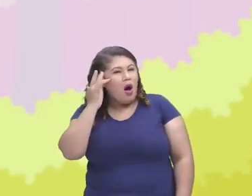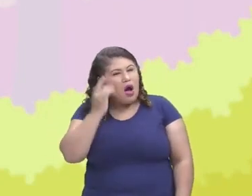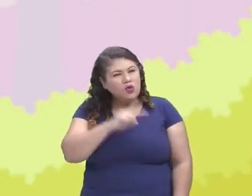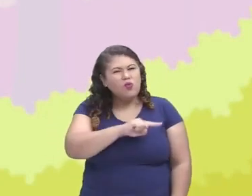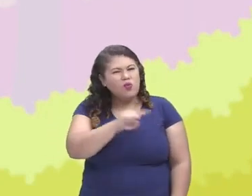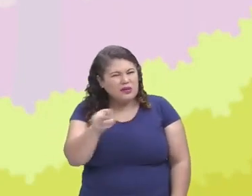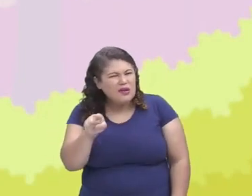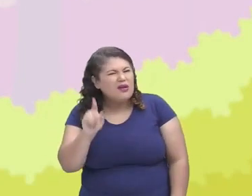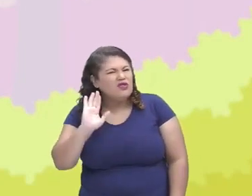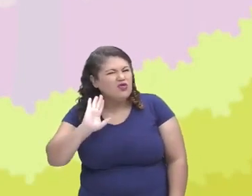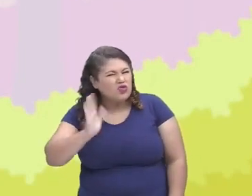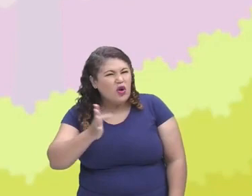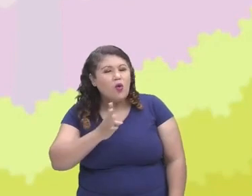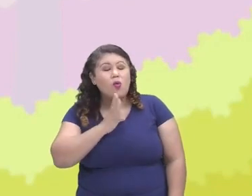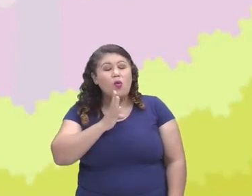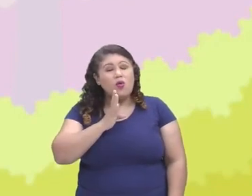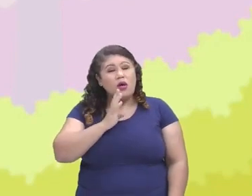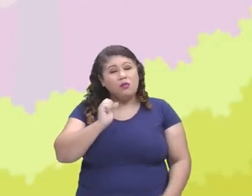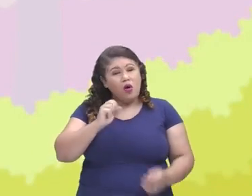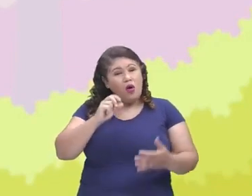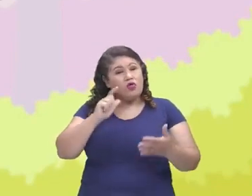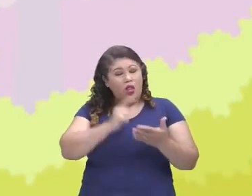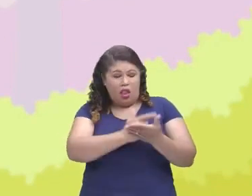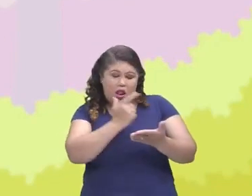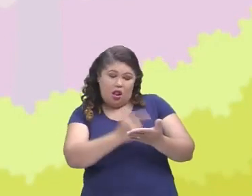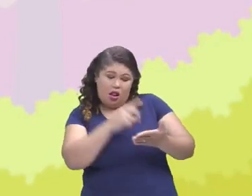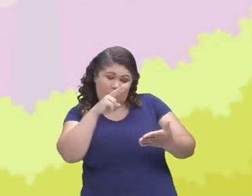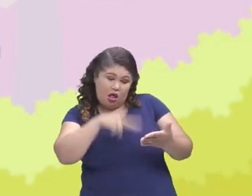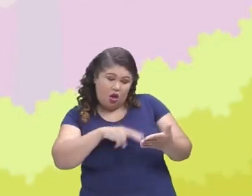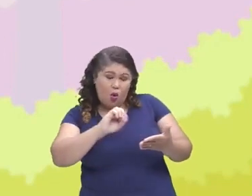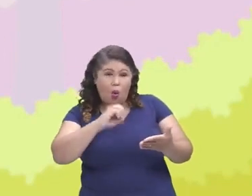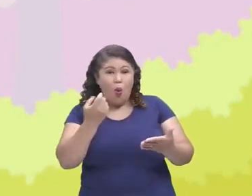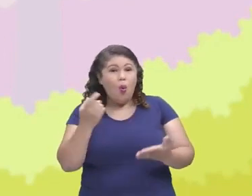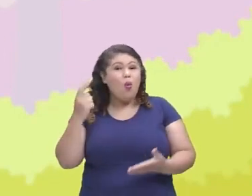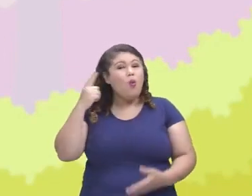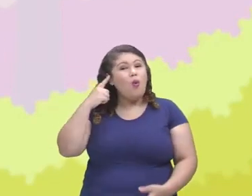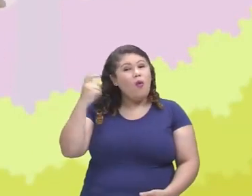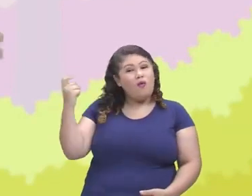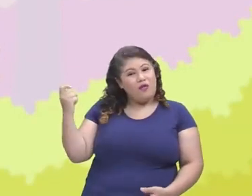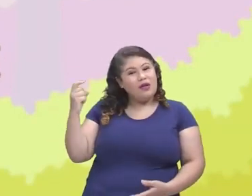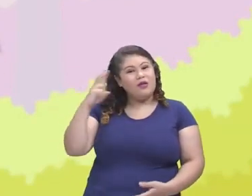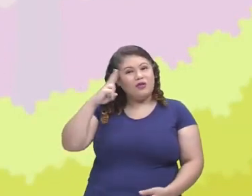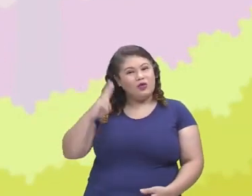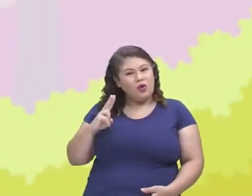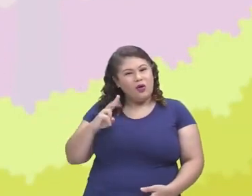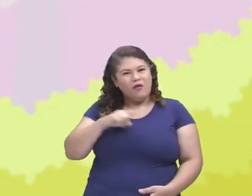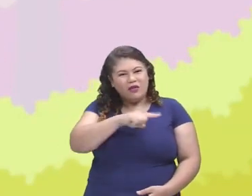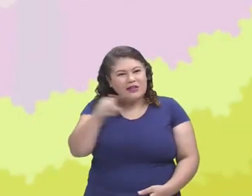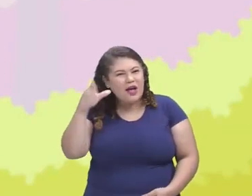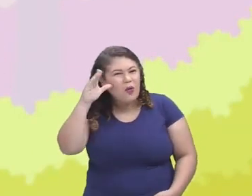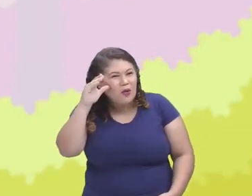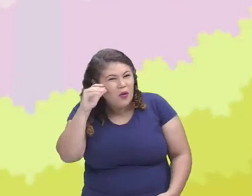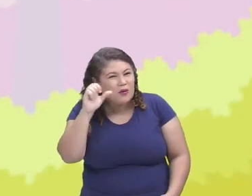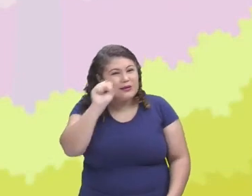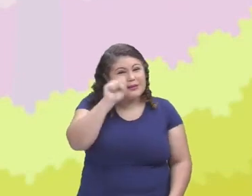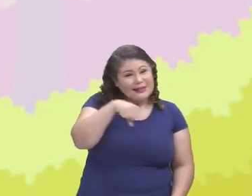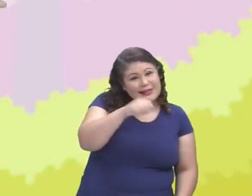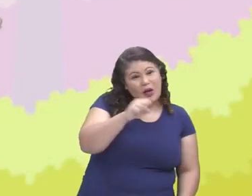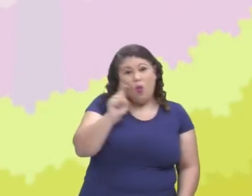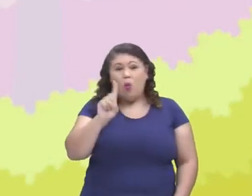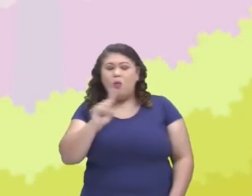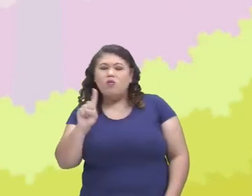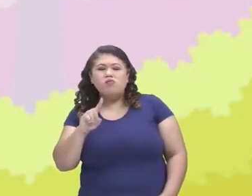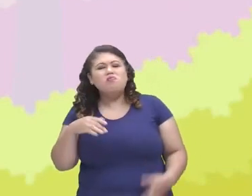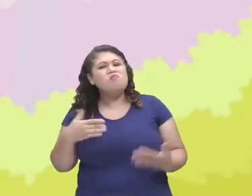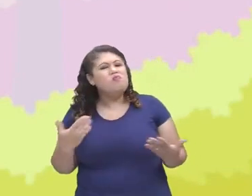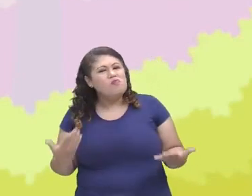ter lido ou ouvido falar. Estão curiosas? Sim ou não? Então, crianças, nós